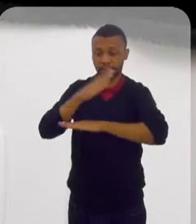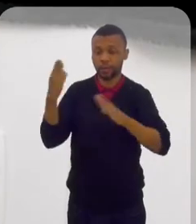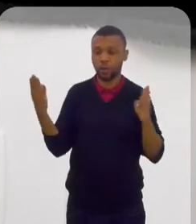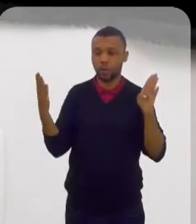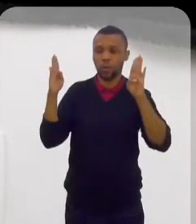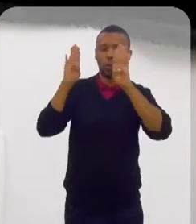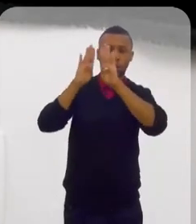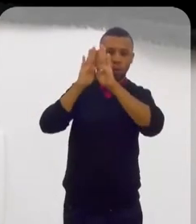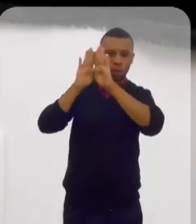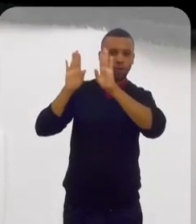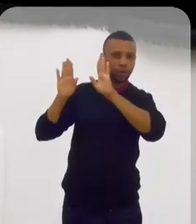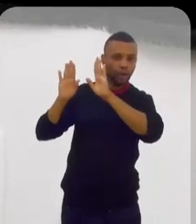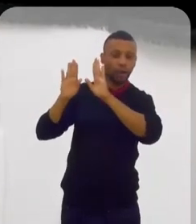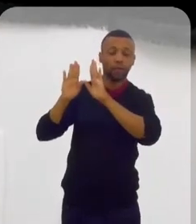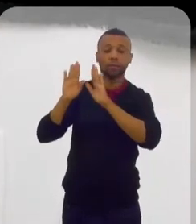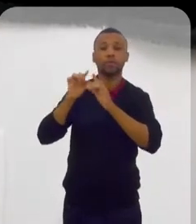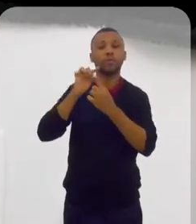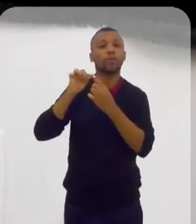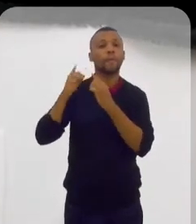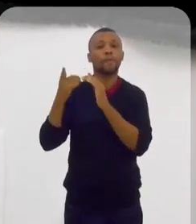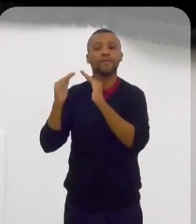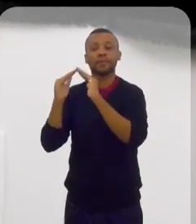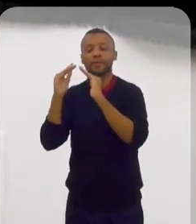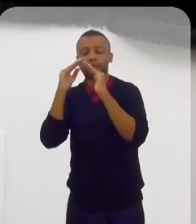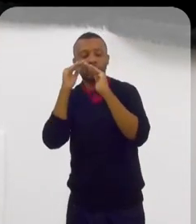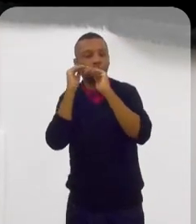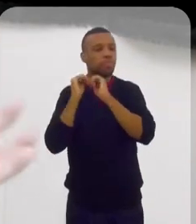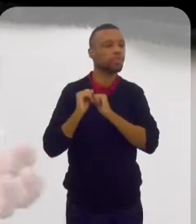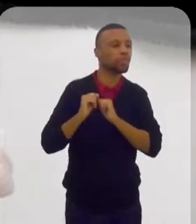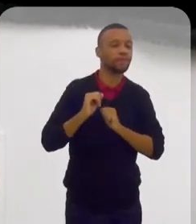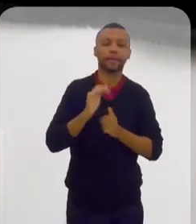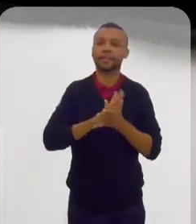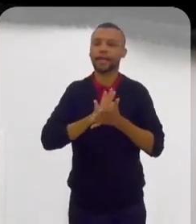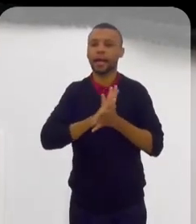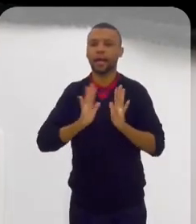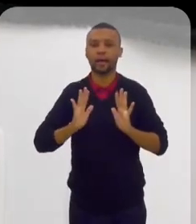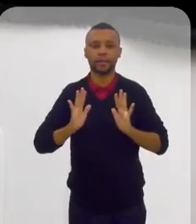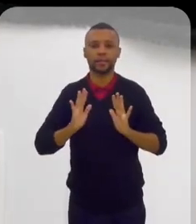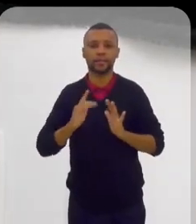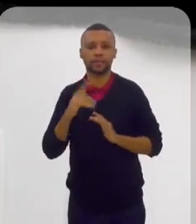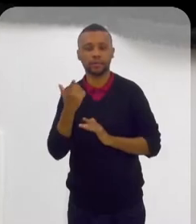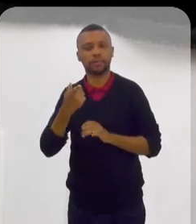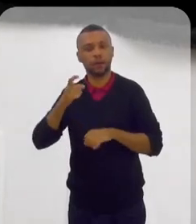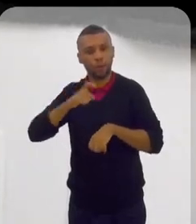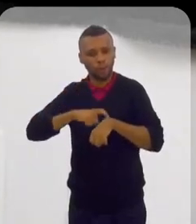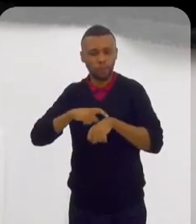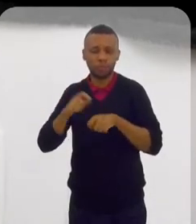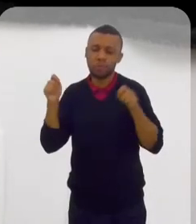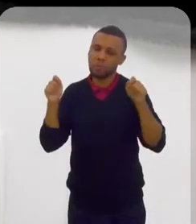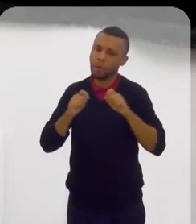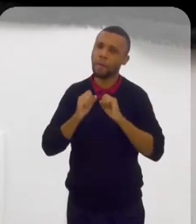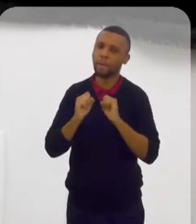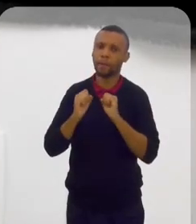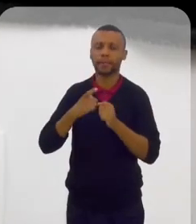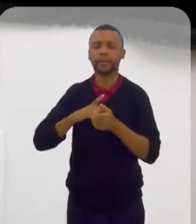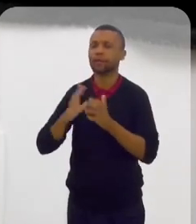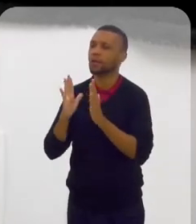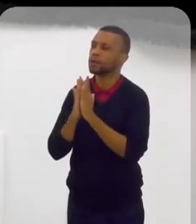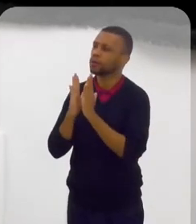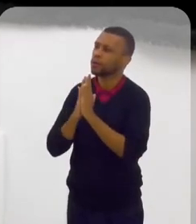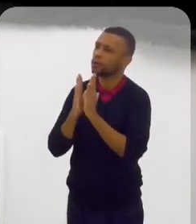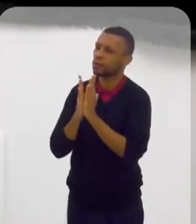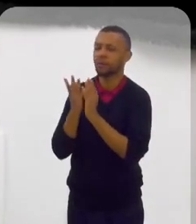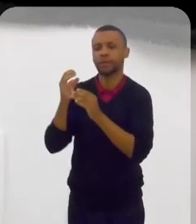Então, existe muitas realidades. Então, no contexto do Brasil, eu acho que tem que ter o respeito, né? Acho que tem que ter o seu momento, você pode juntar as suas orações dentro de casa para poder